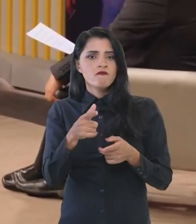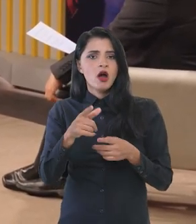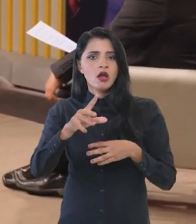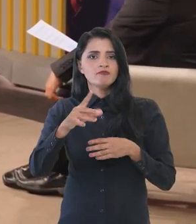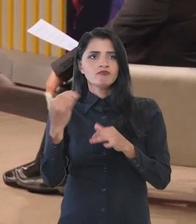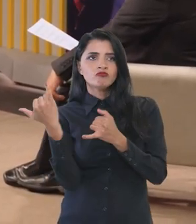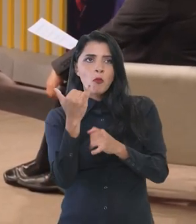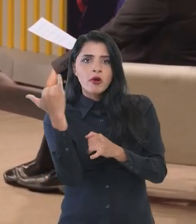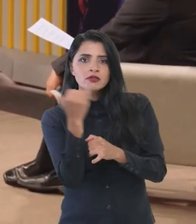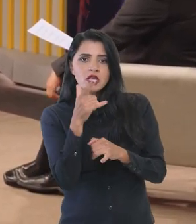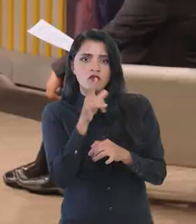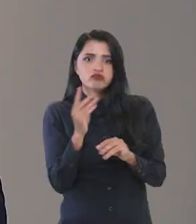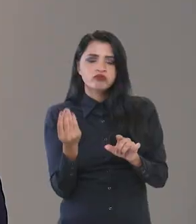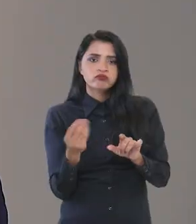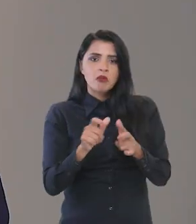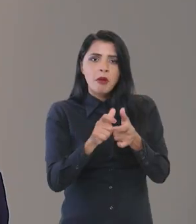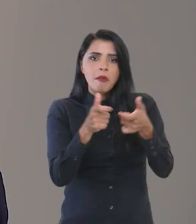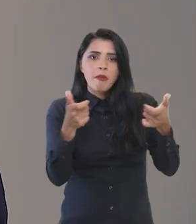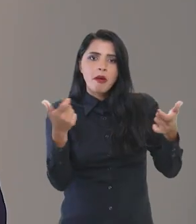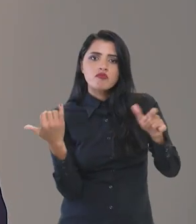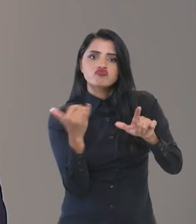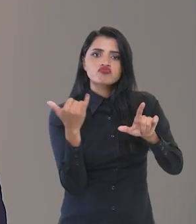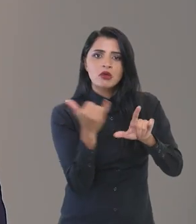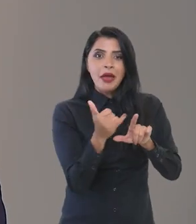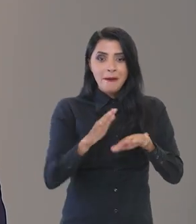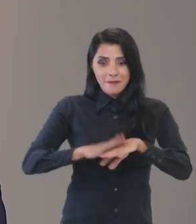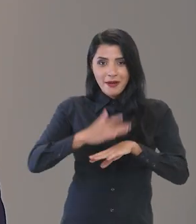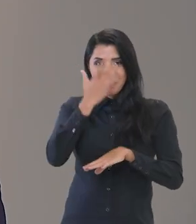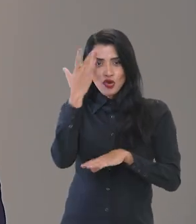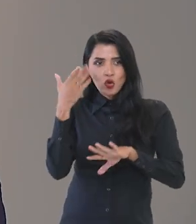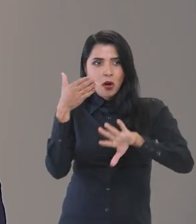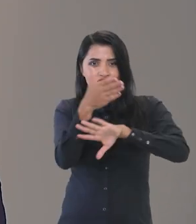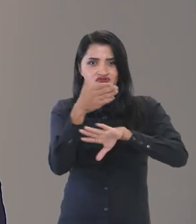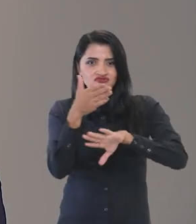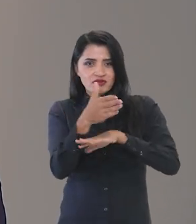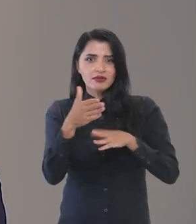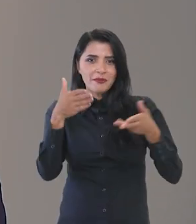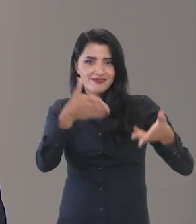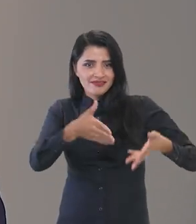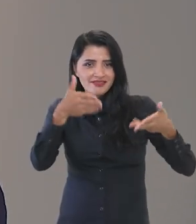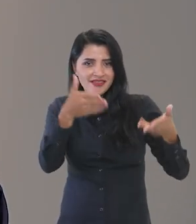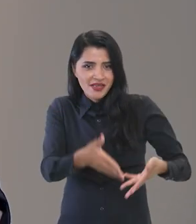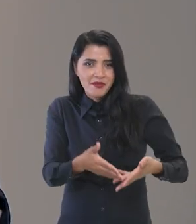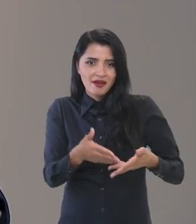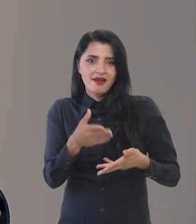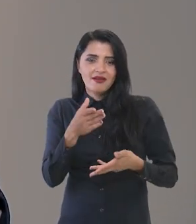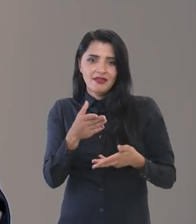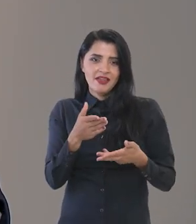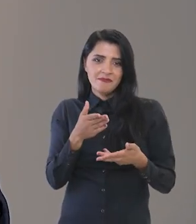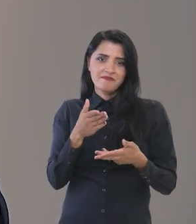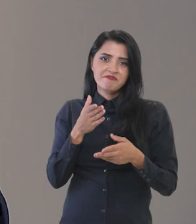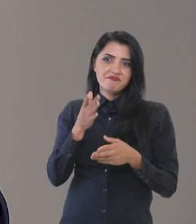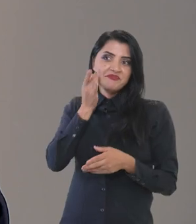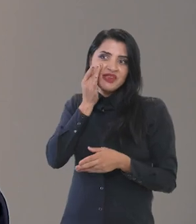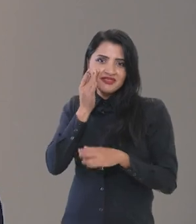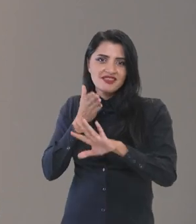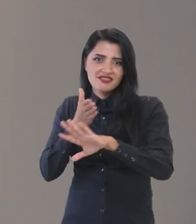retroalimentando esse sistema, porque quanto mais as pessoas participam presencialmente,